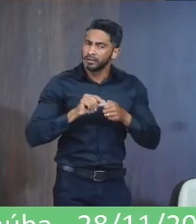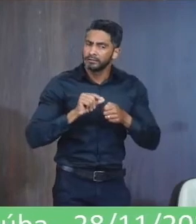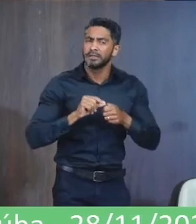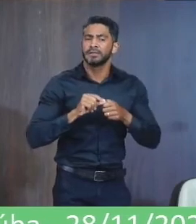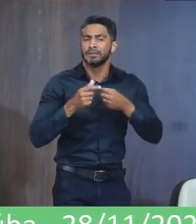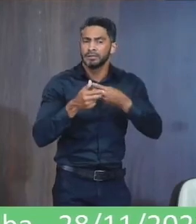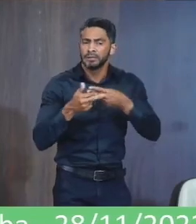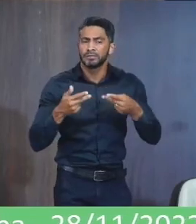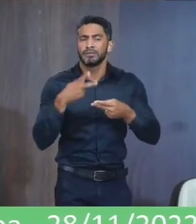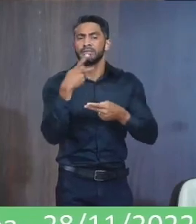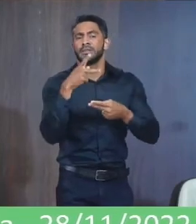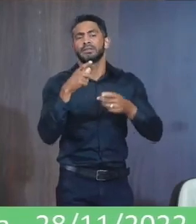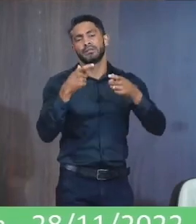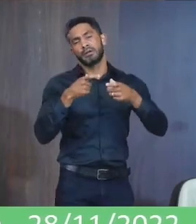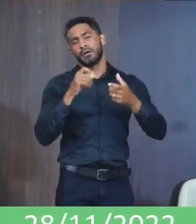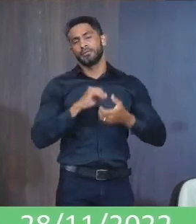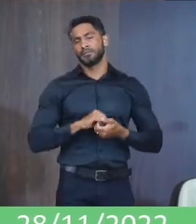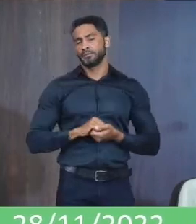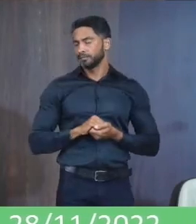Serão tomadas